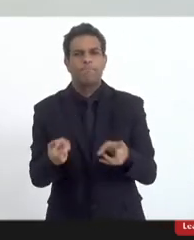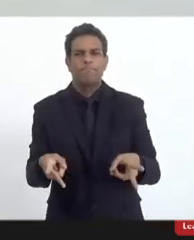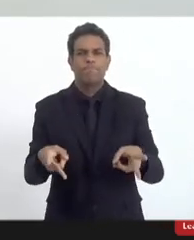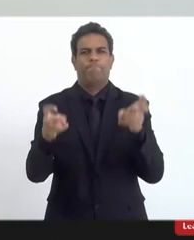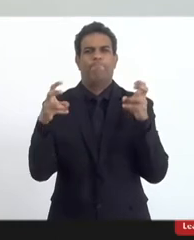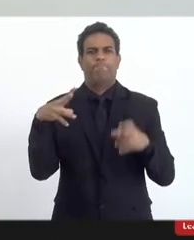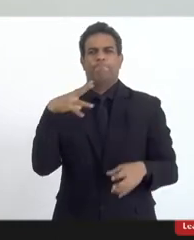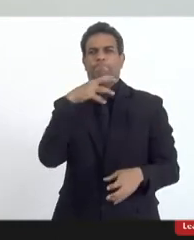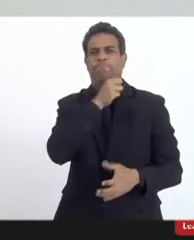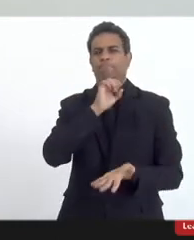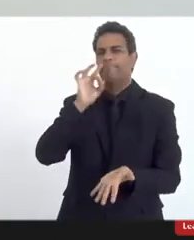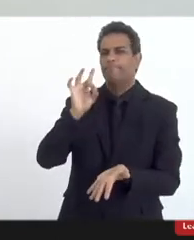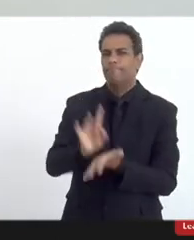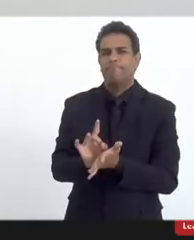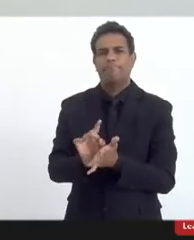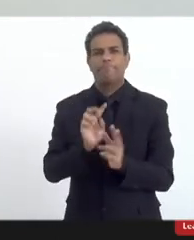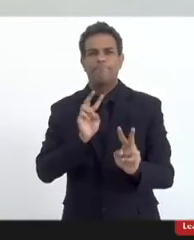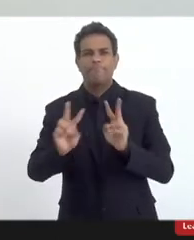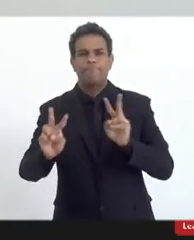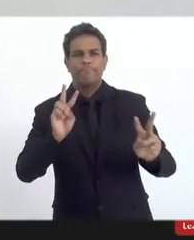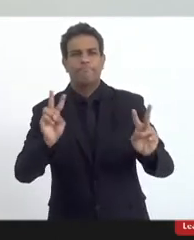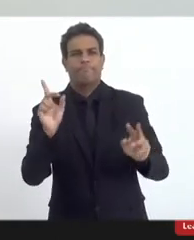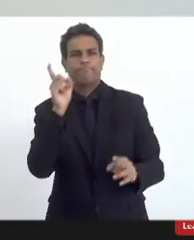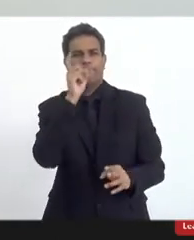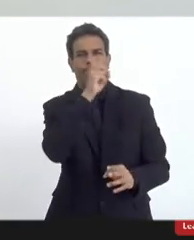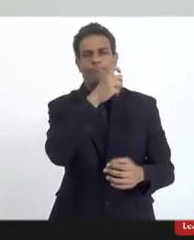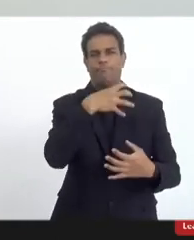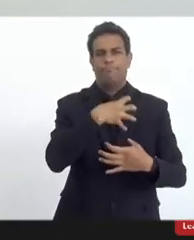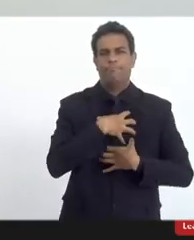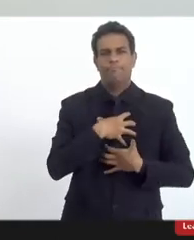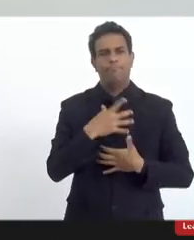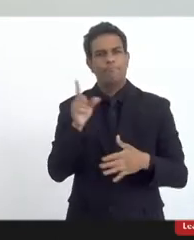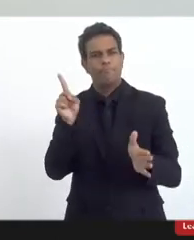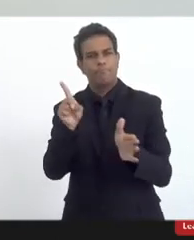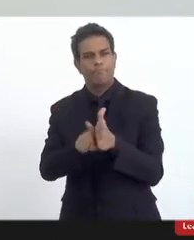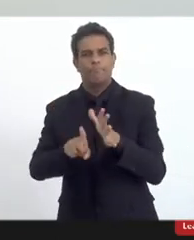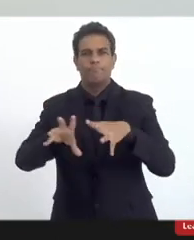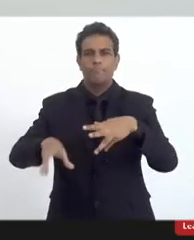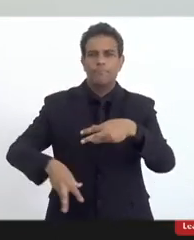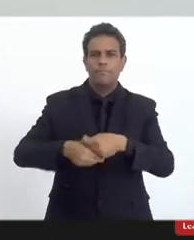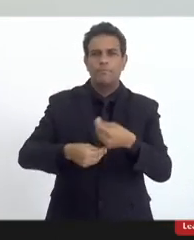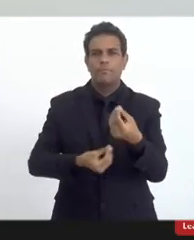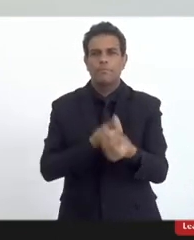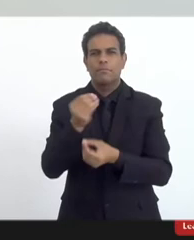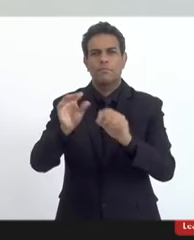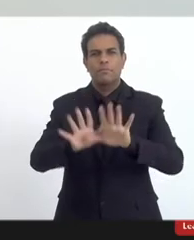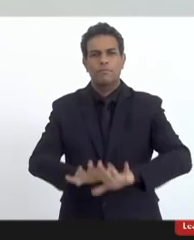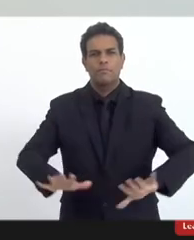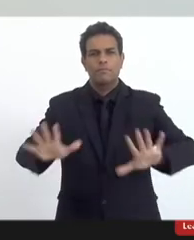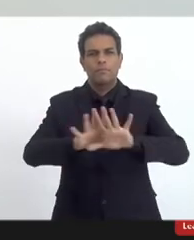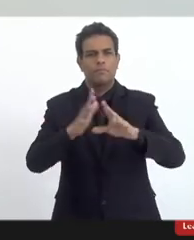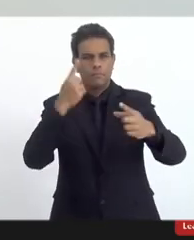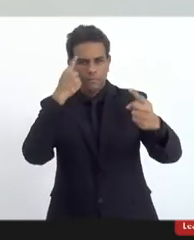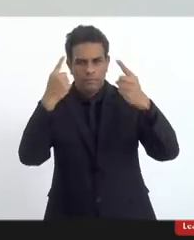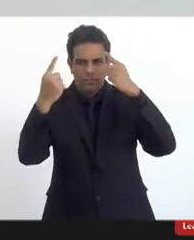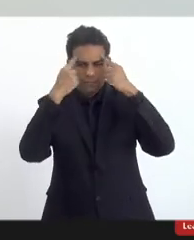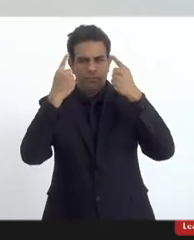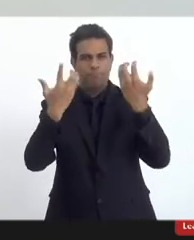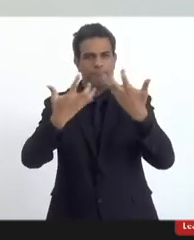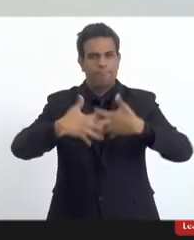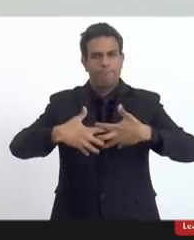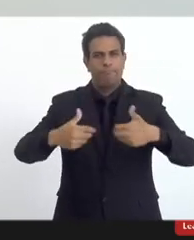que é exatamente isso mesmo, um grande desafio, mas aí eu já deixo uma pergunta para o senhor, de que forma a gente pode pensar e trabalhar